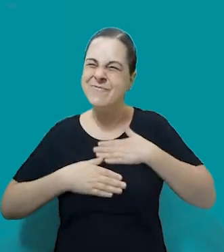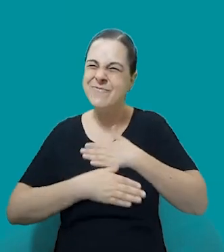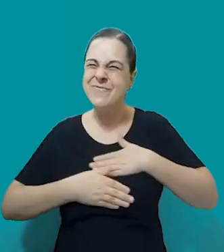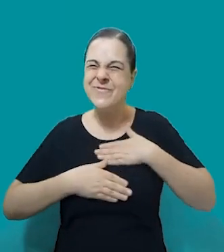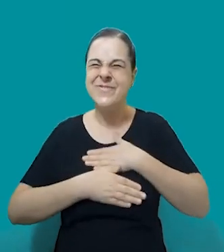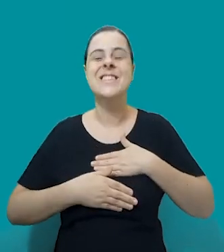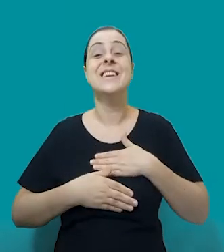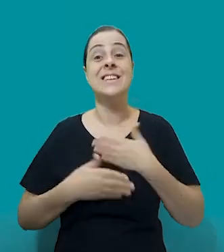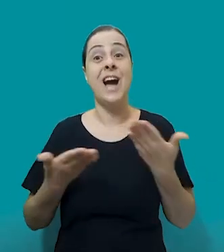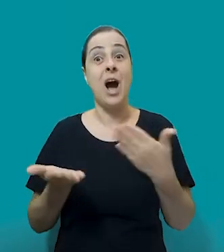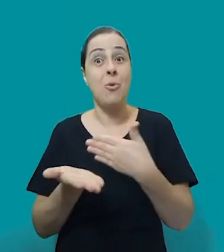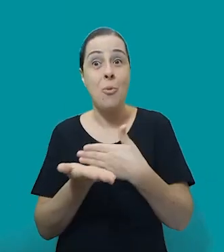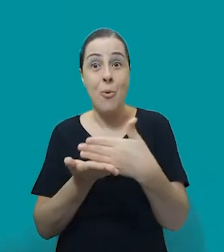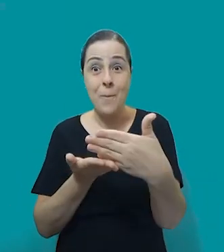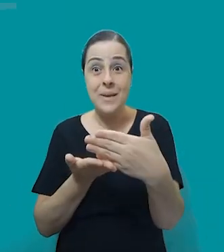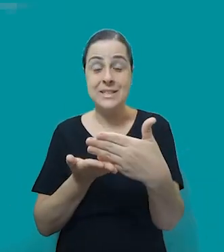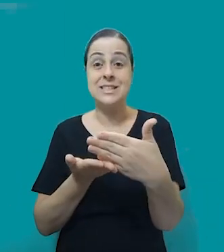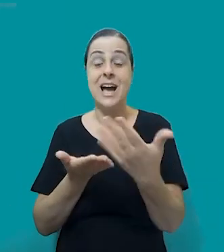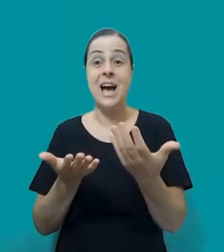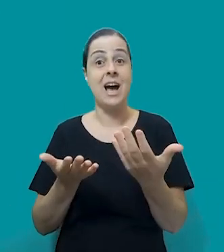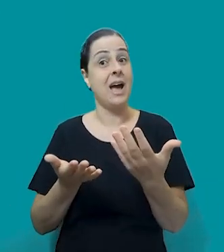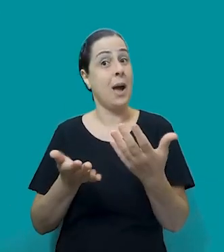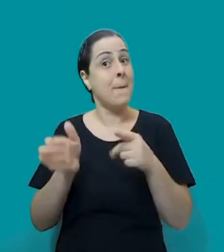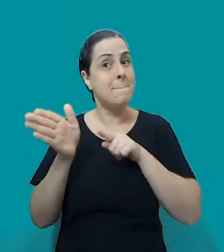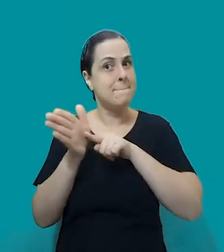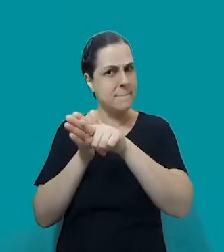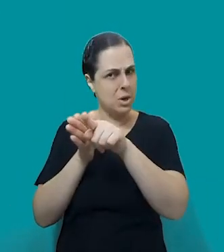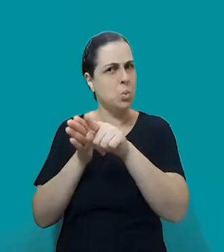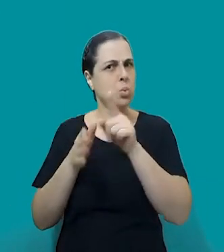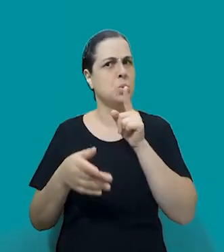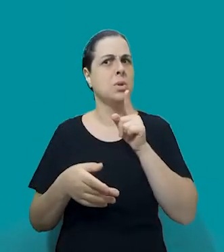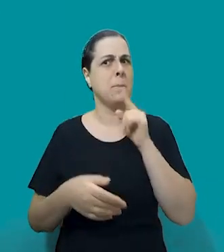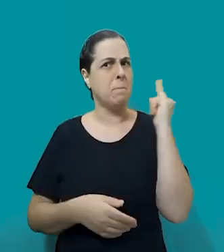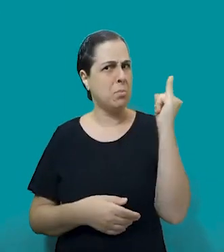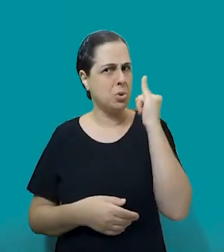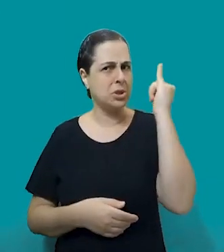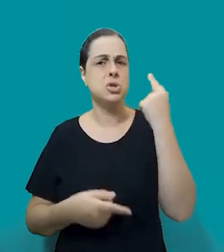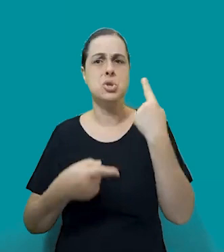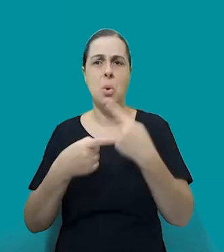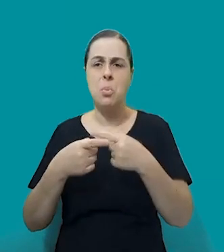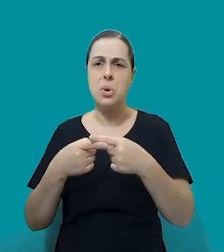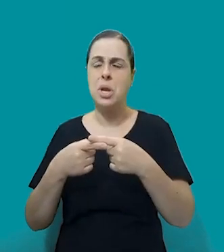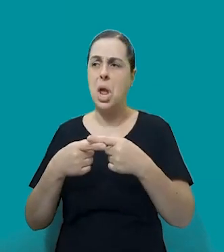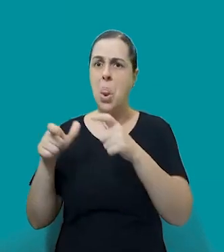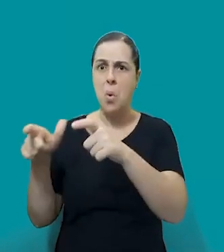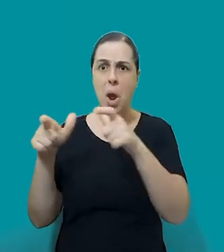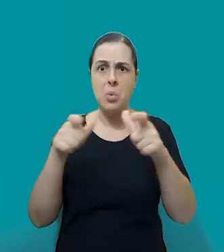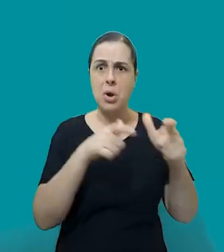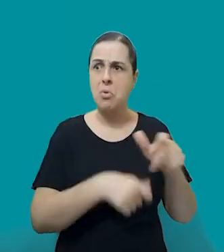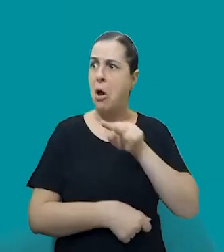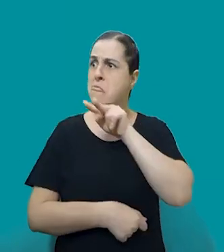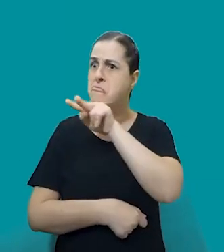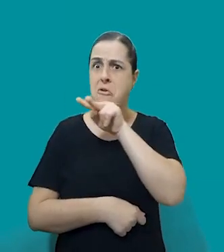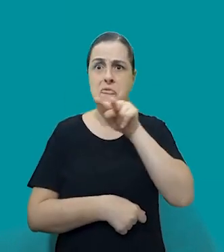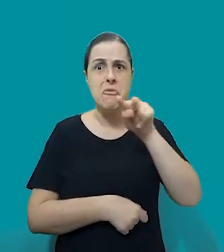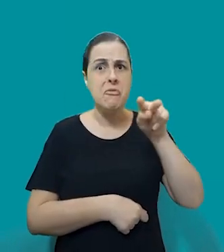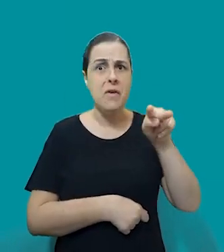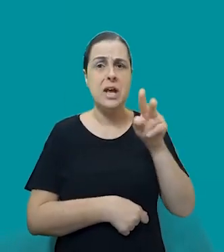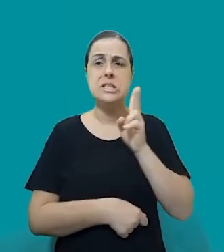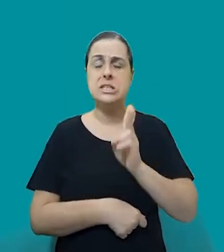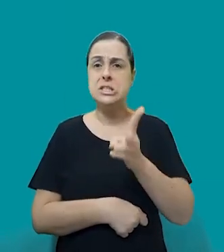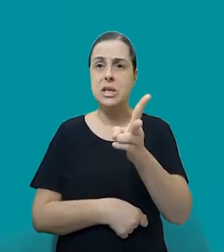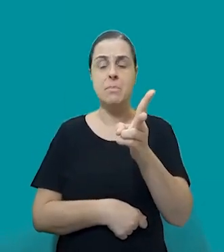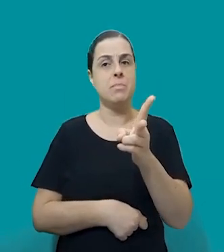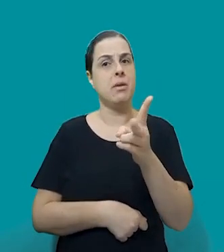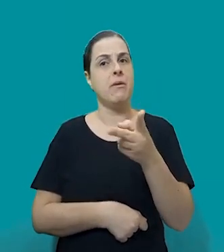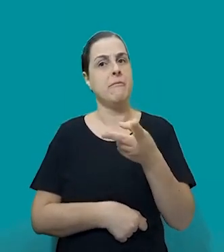começar, acho que uma questão que a gente se depara em vários ambientes, e aí falam, enquanto Carlotas, enquanto a gente